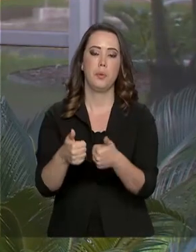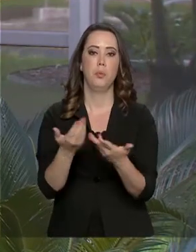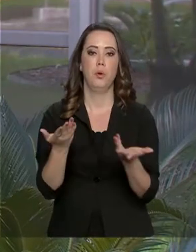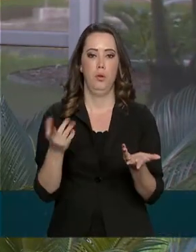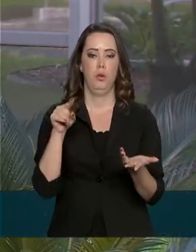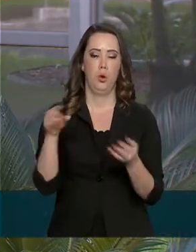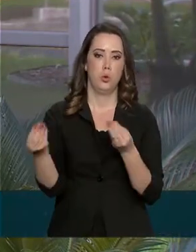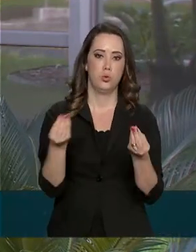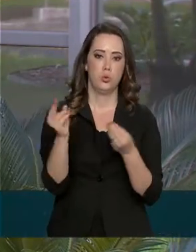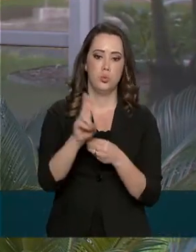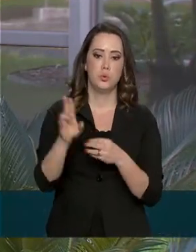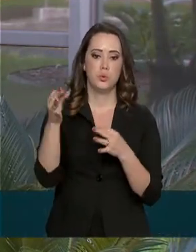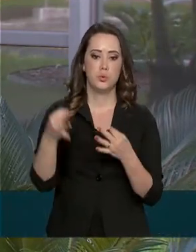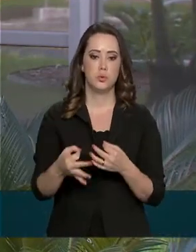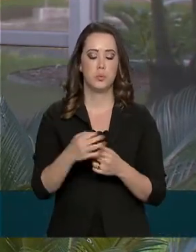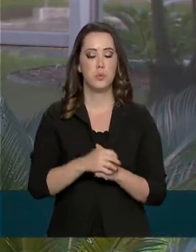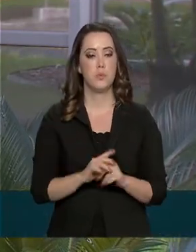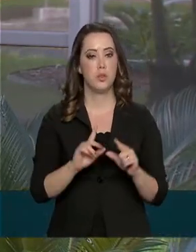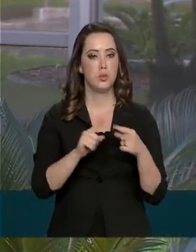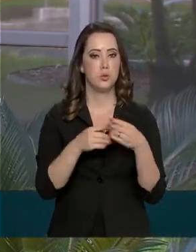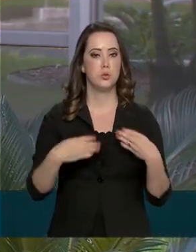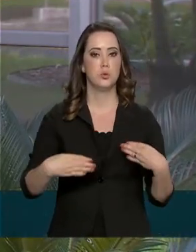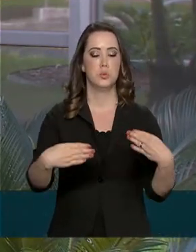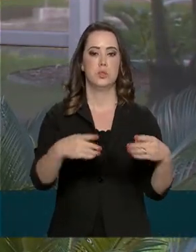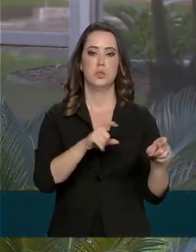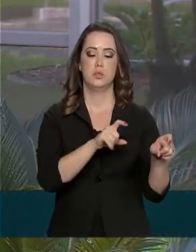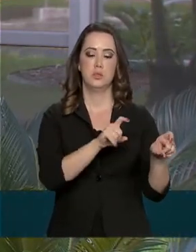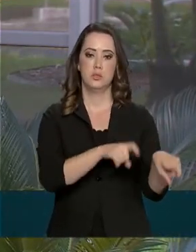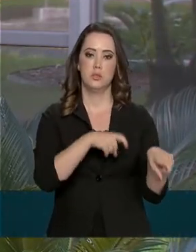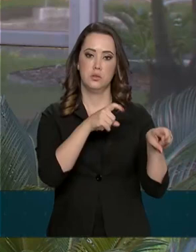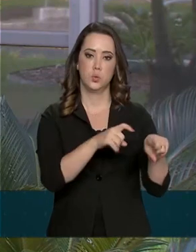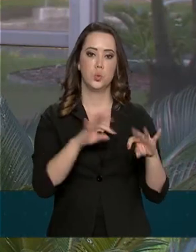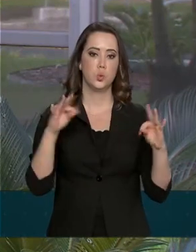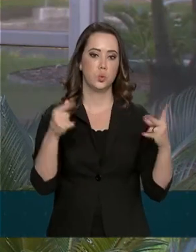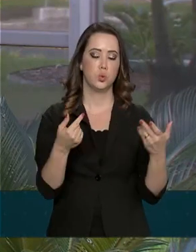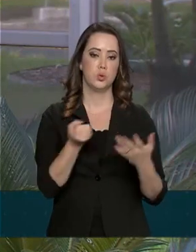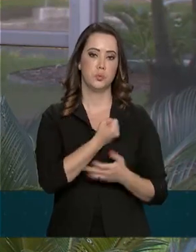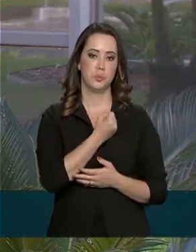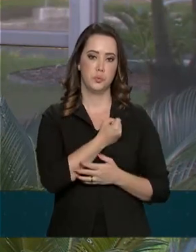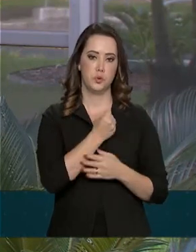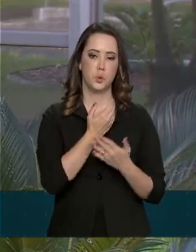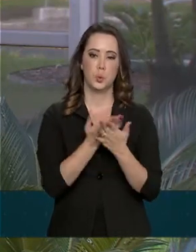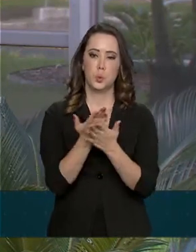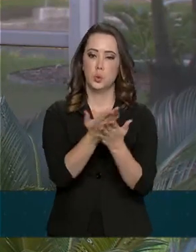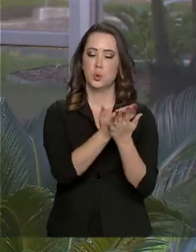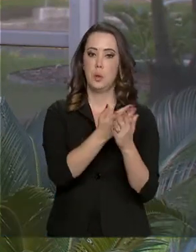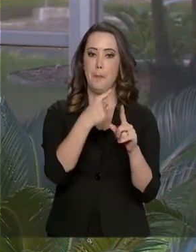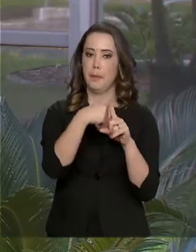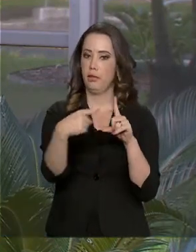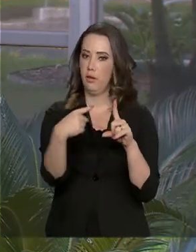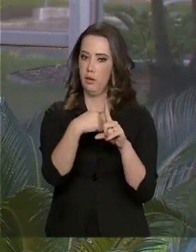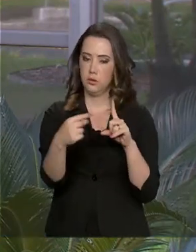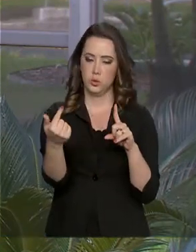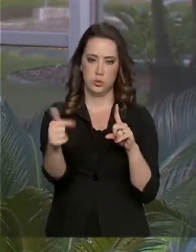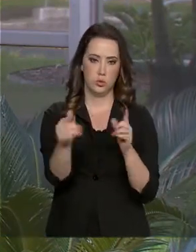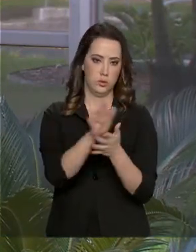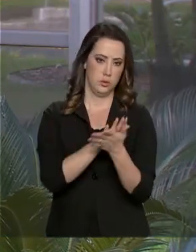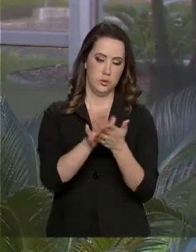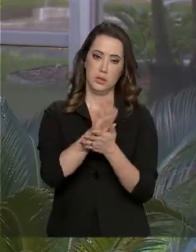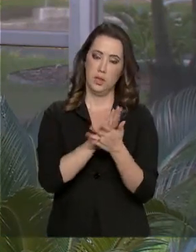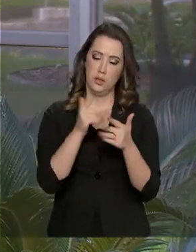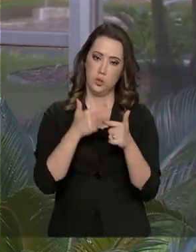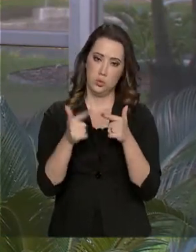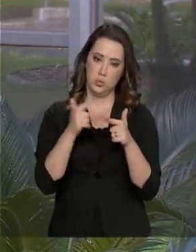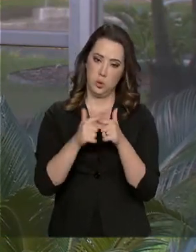Ministério da Agricultura, Pecuária e Abastecimento, do total de produtos analisados, mais da metade não apresentou nenhum resíduo de